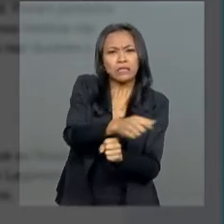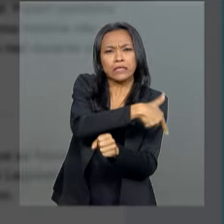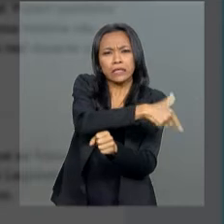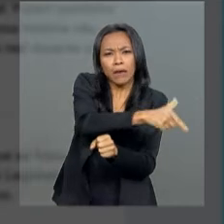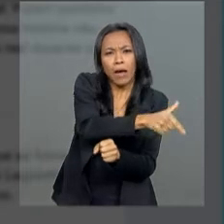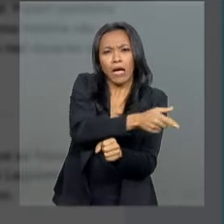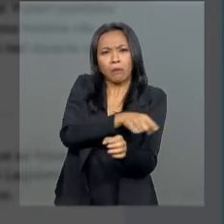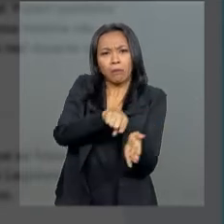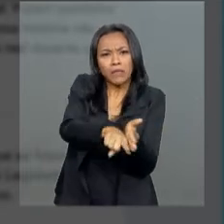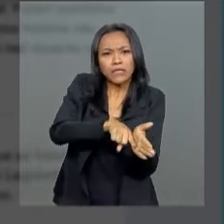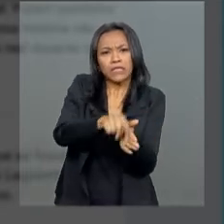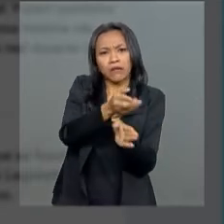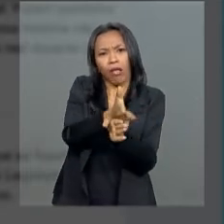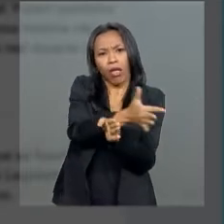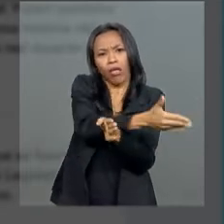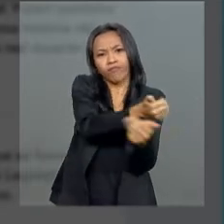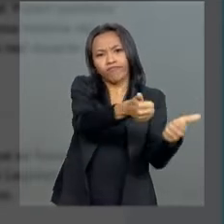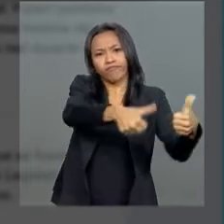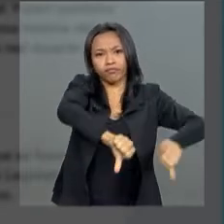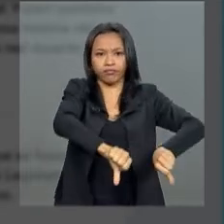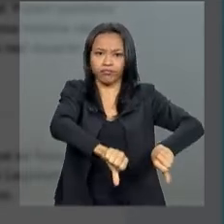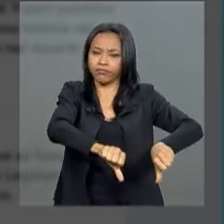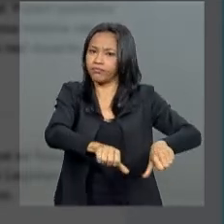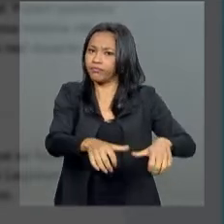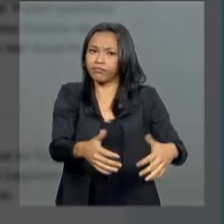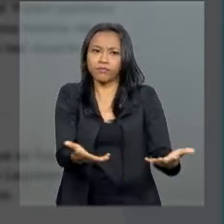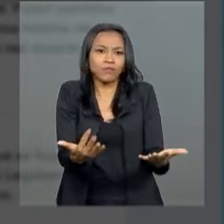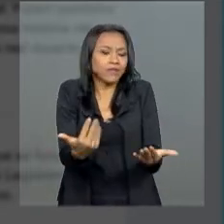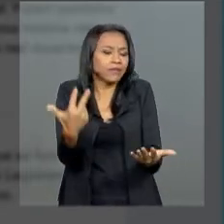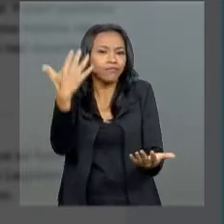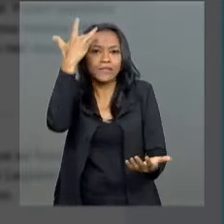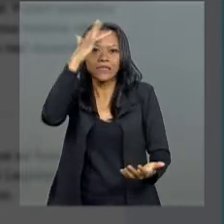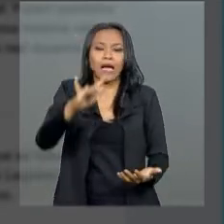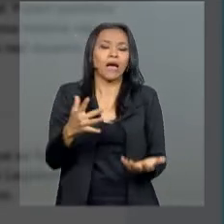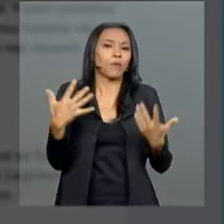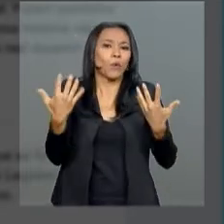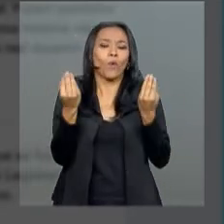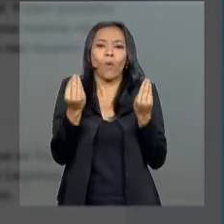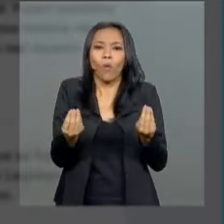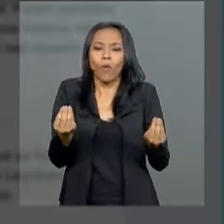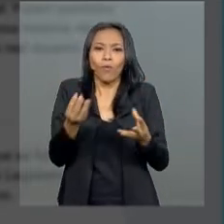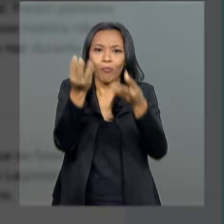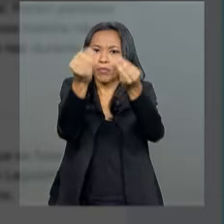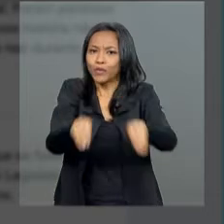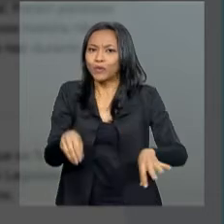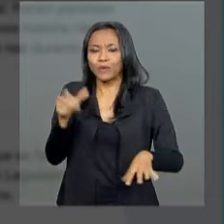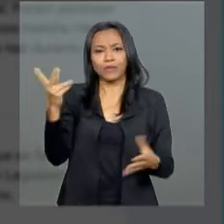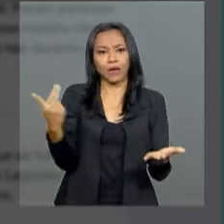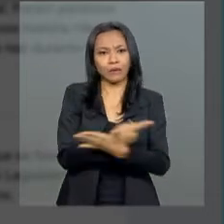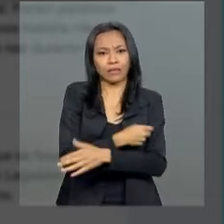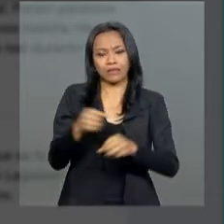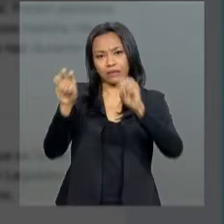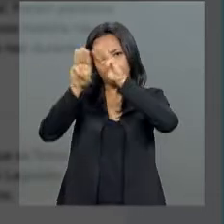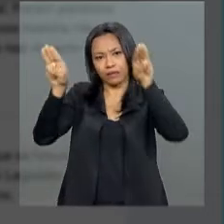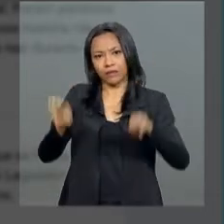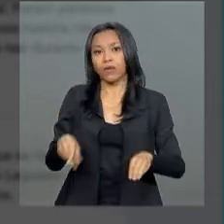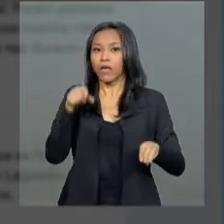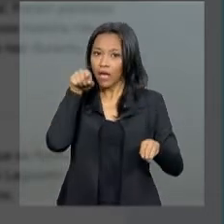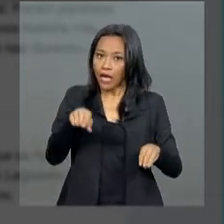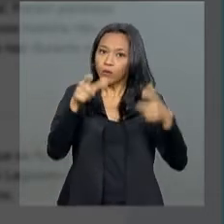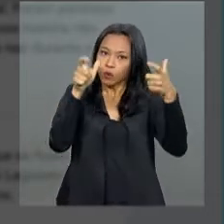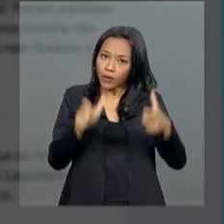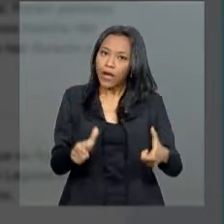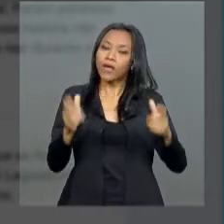conhecimento. E o valor para a nossa história não se pode mensurar pelos danos ao prédio que abrigou a família real